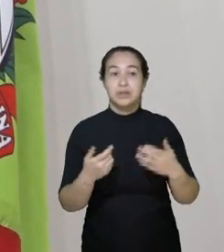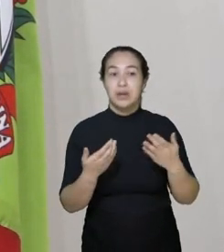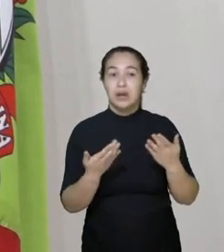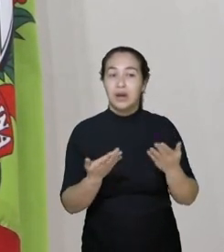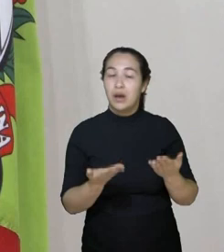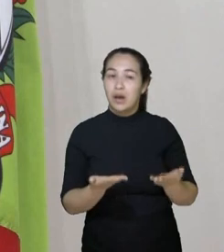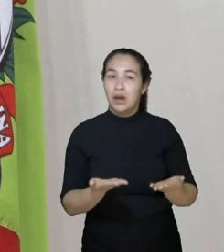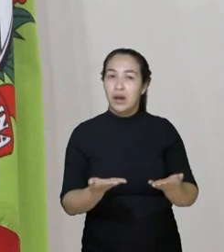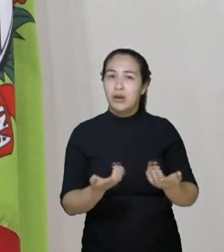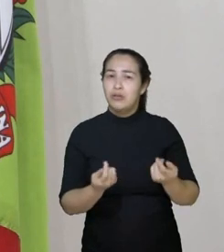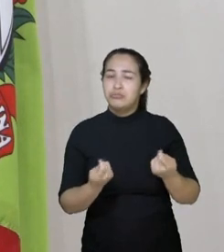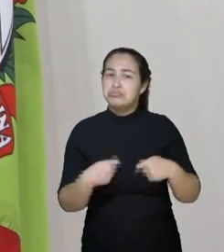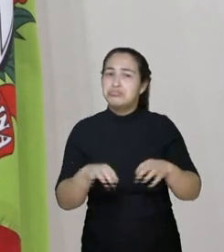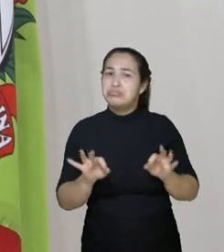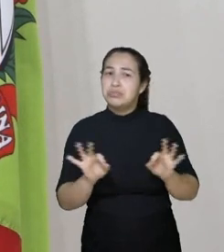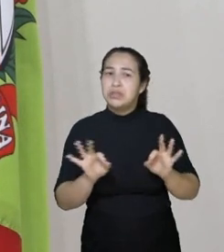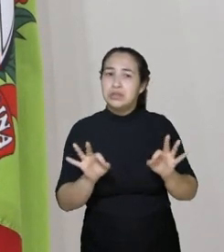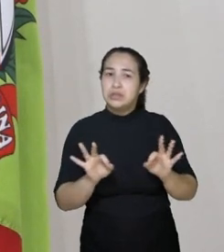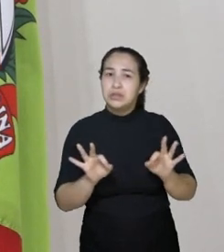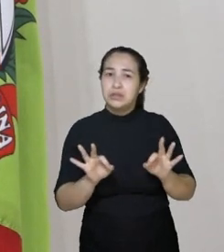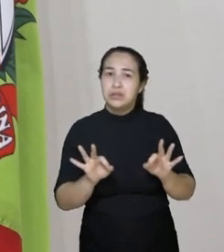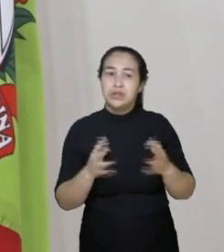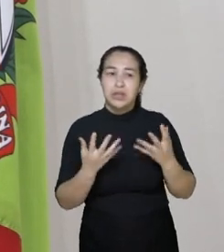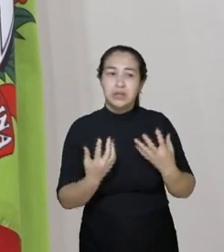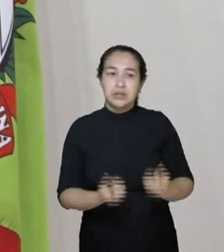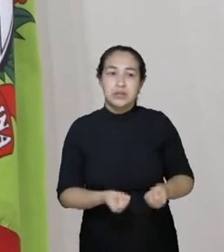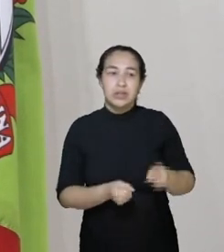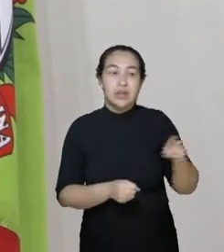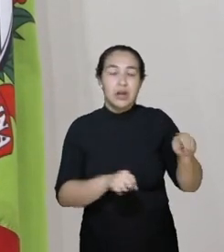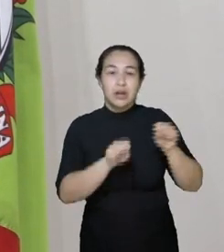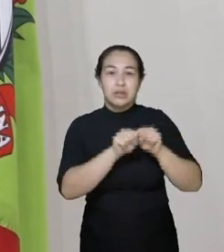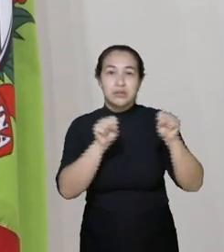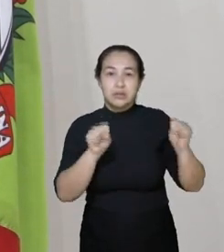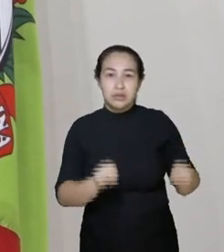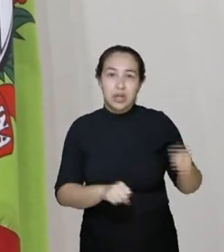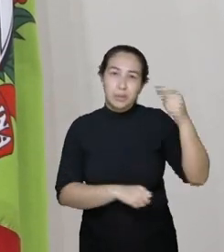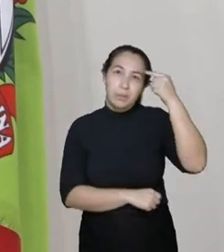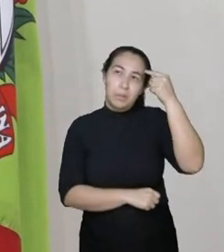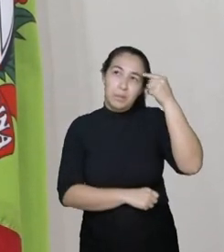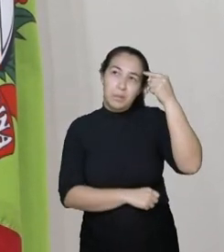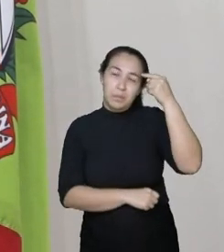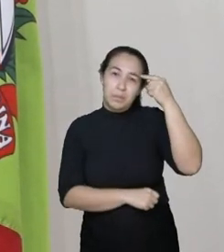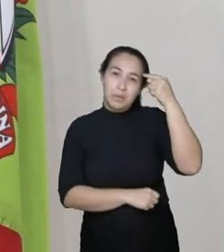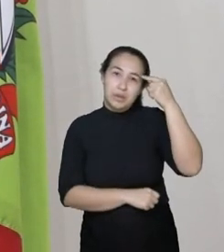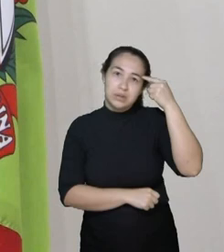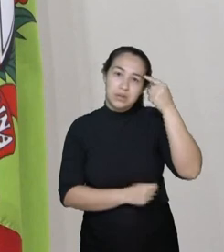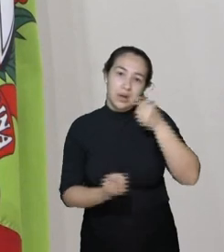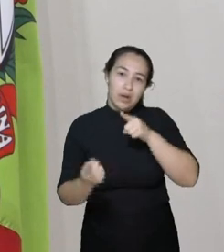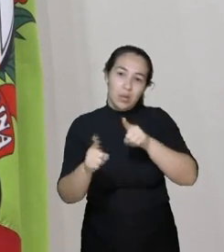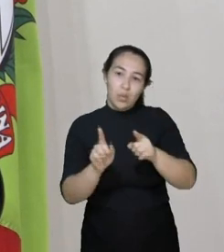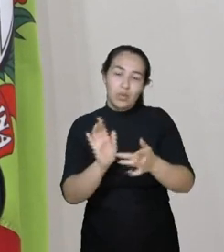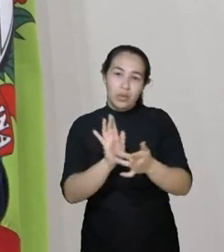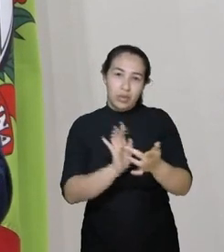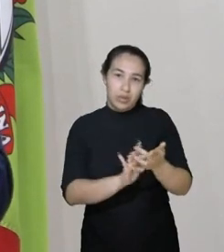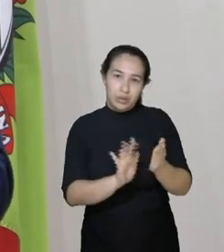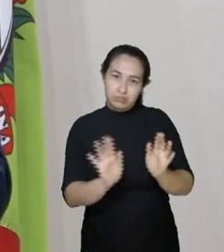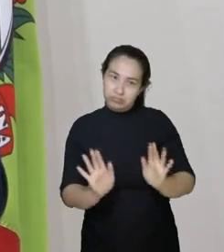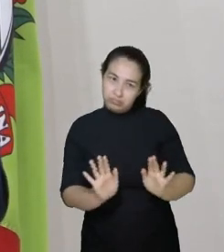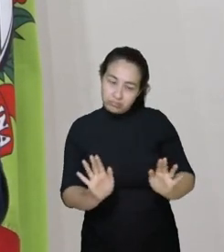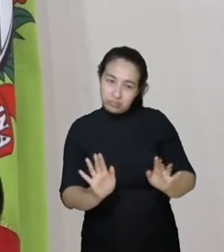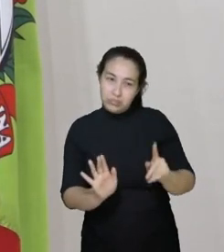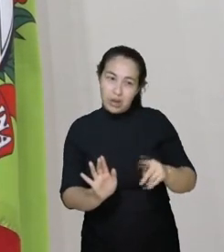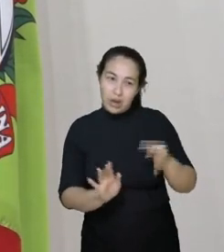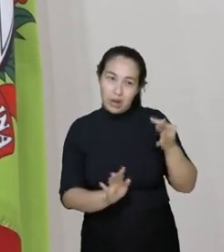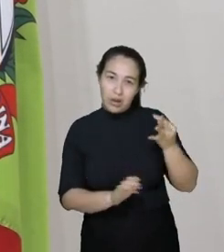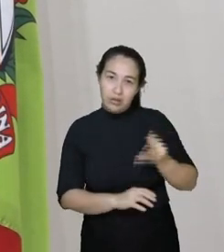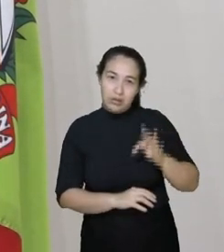não lhe é necessário adotar um sistema de pensamento que é anticristão. Como a teologia